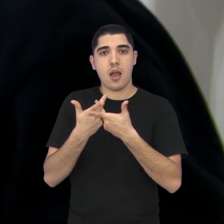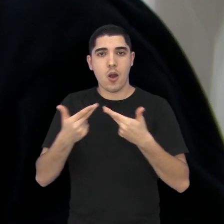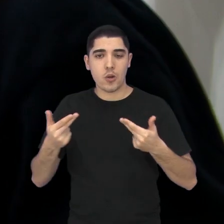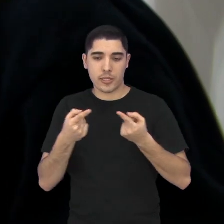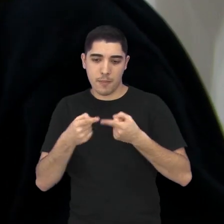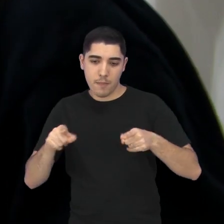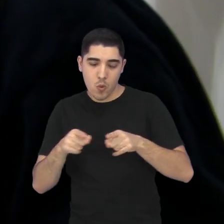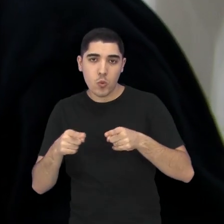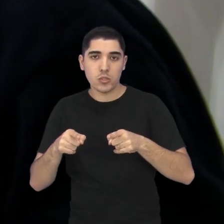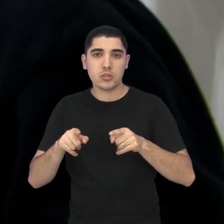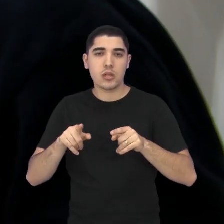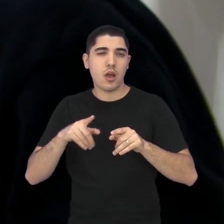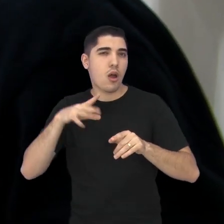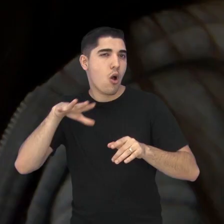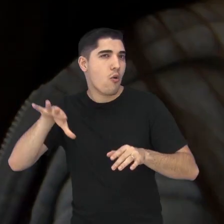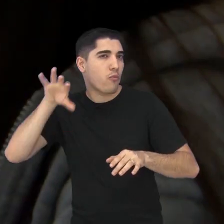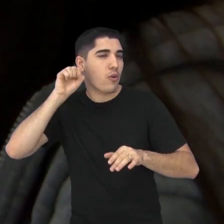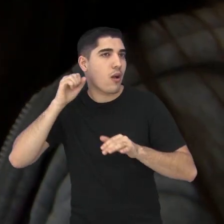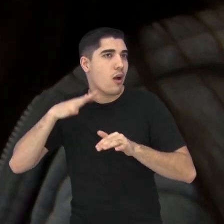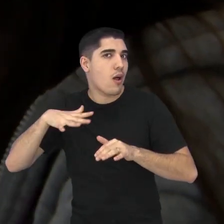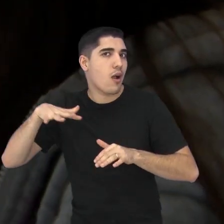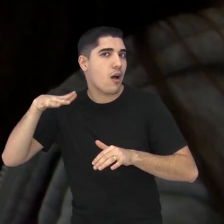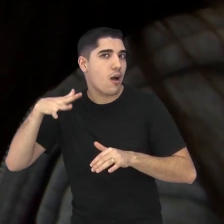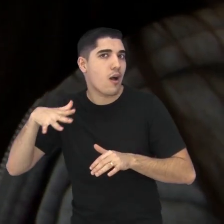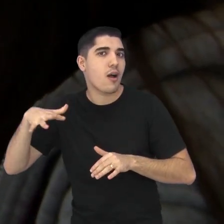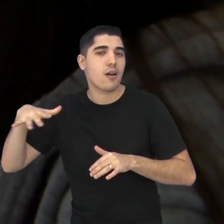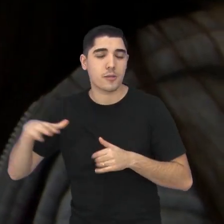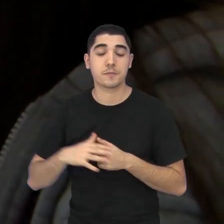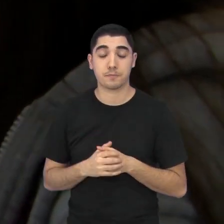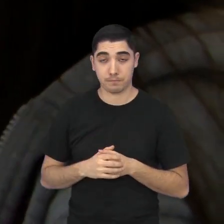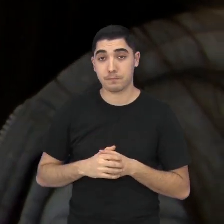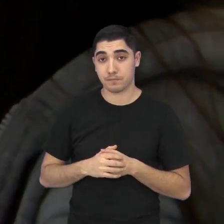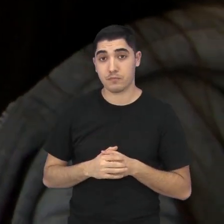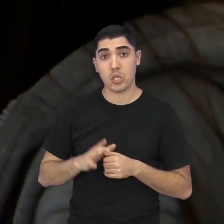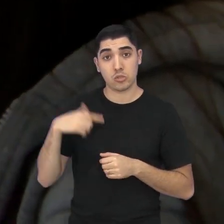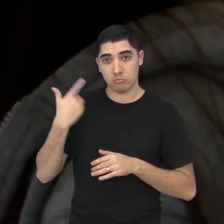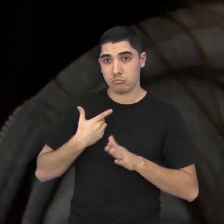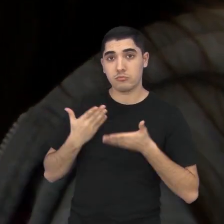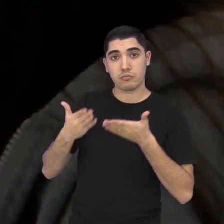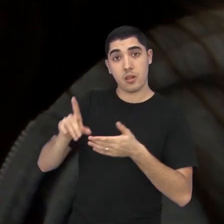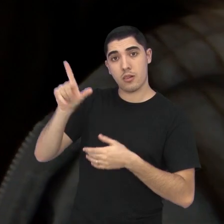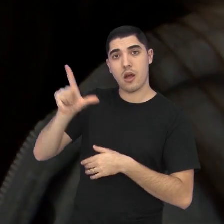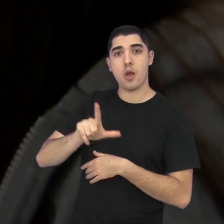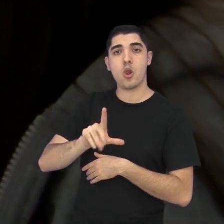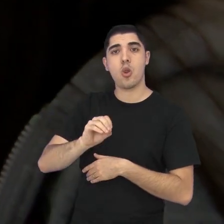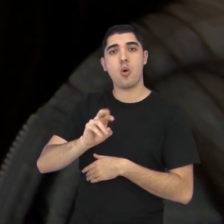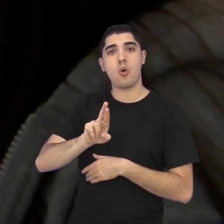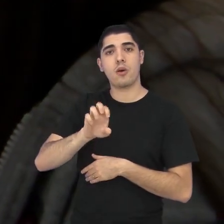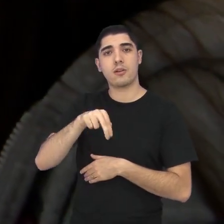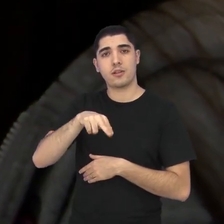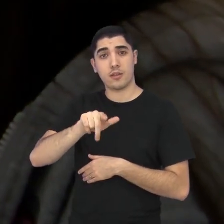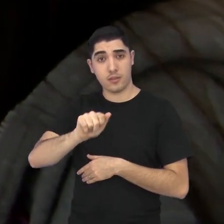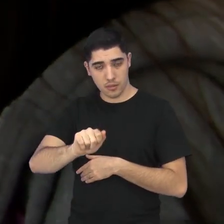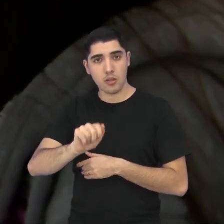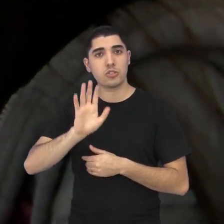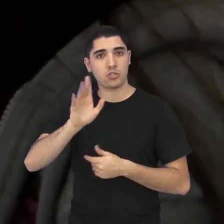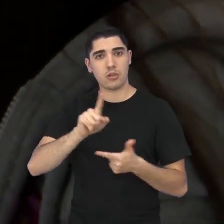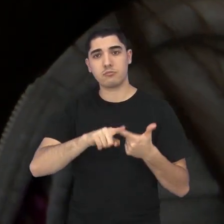arranjos e as partituras para a gente. A gente já foi, a gente vai para Lorena mesmo esse ano, fomos para São Francisco Xavier,